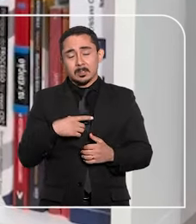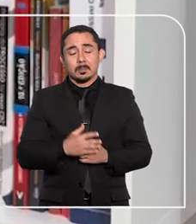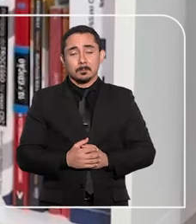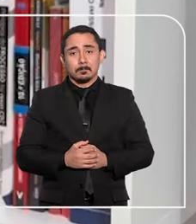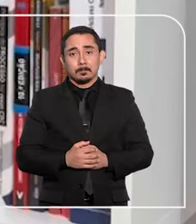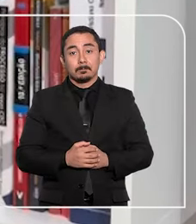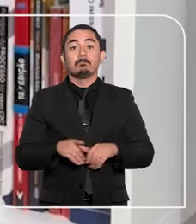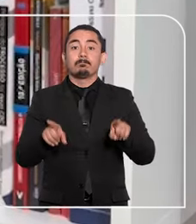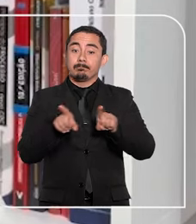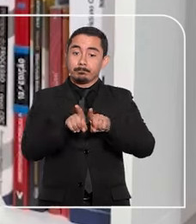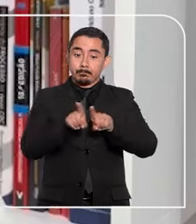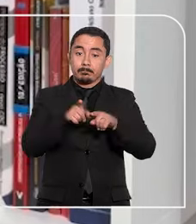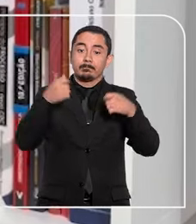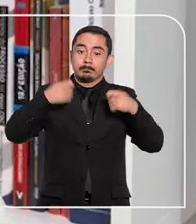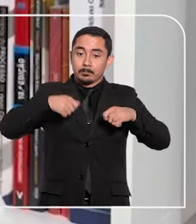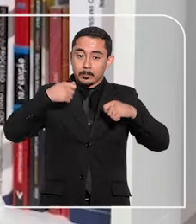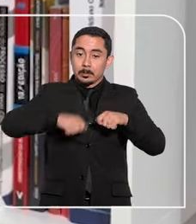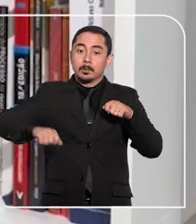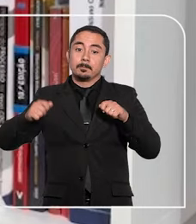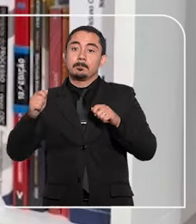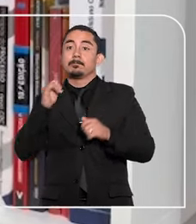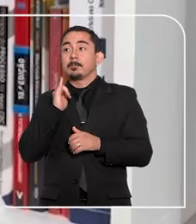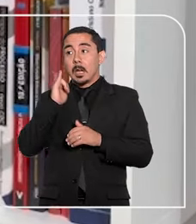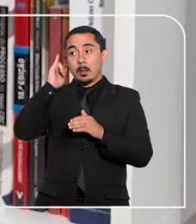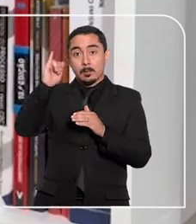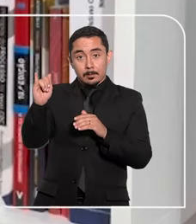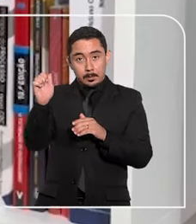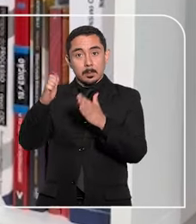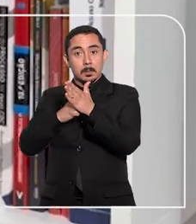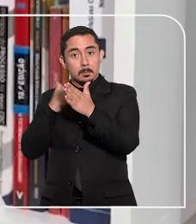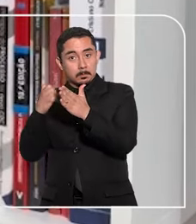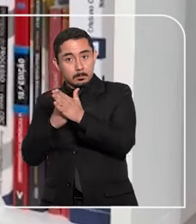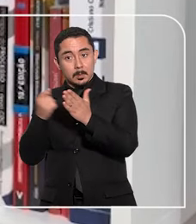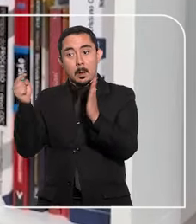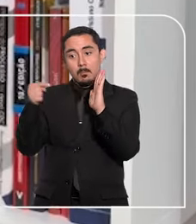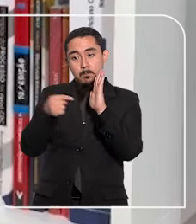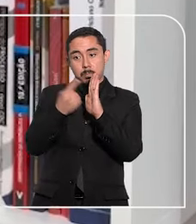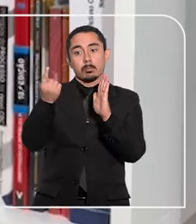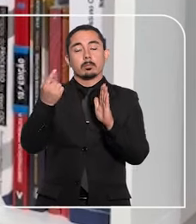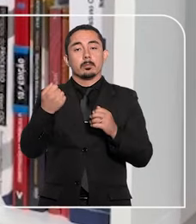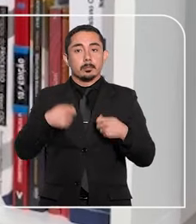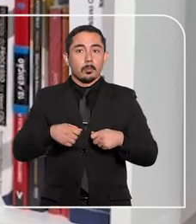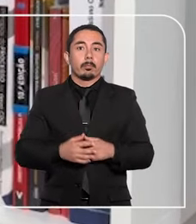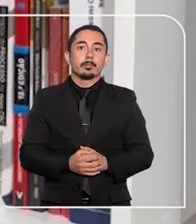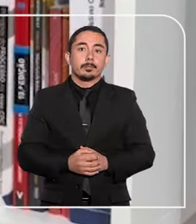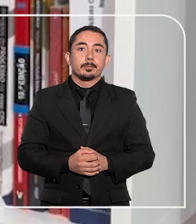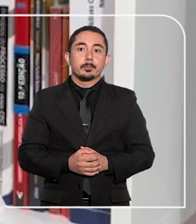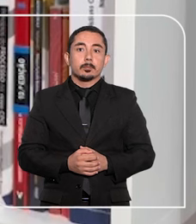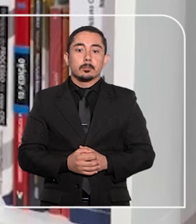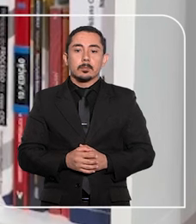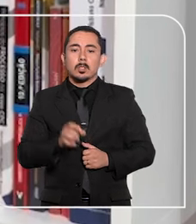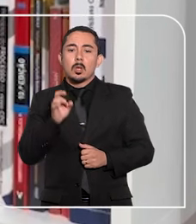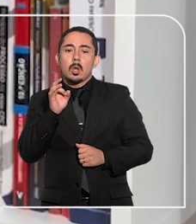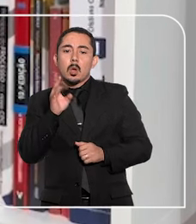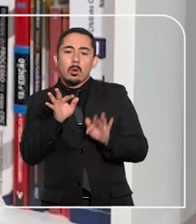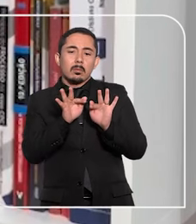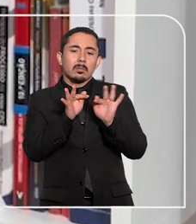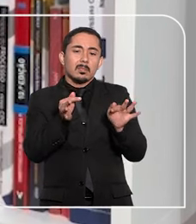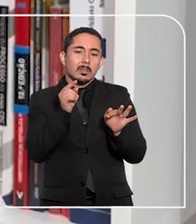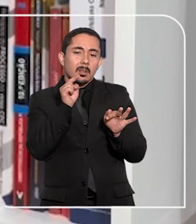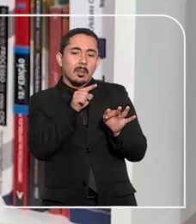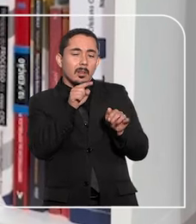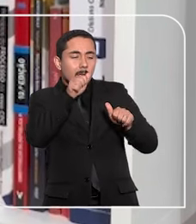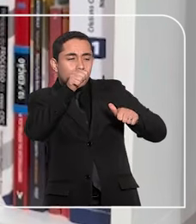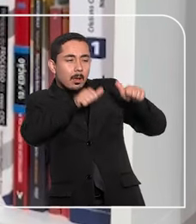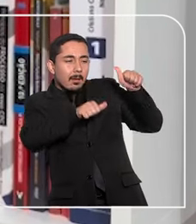utilização, também devem ser imediatamente reportadas à plataforma. Não é pura e simplesmente